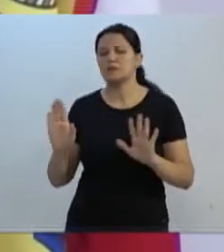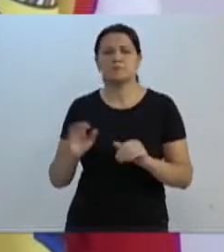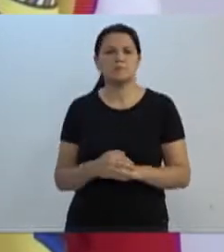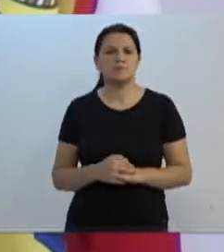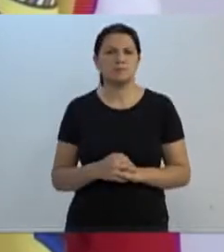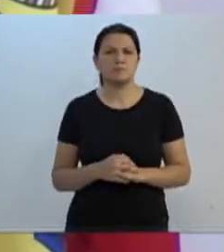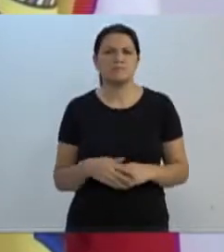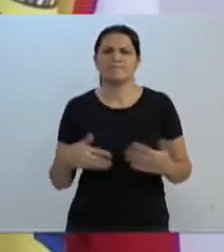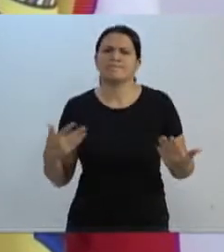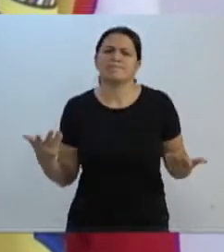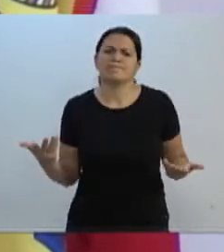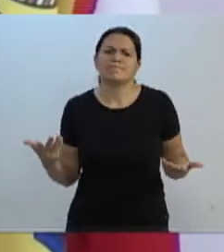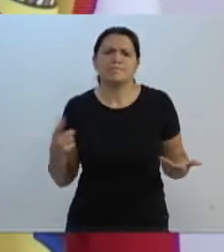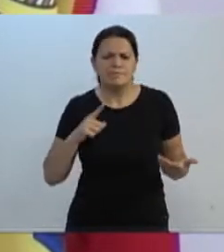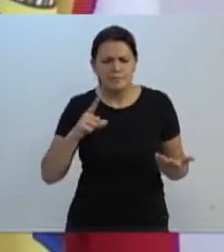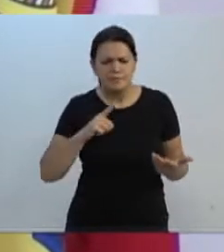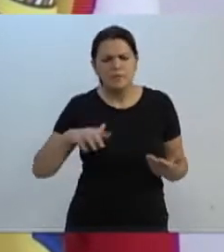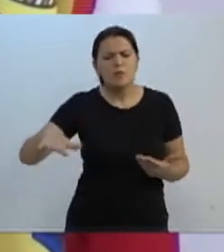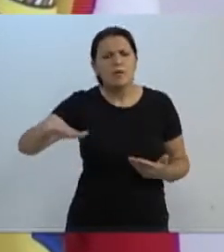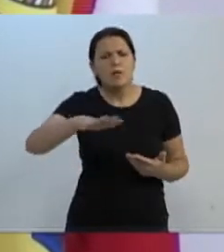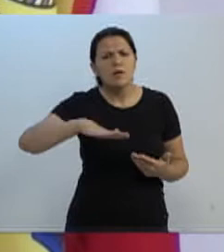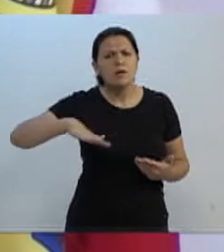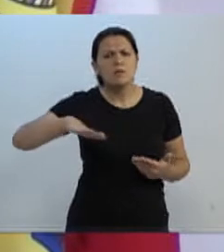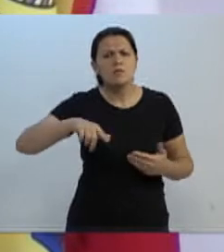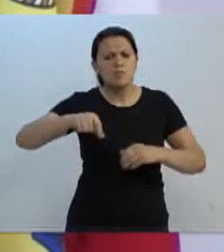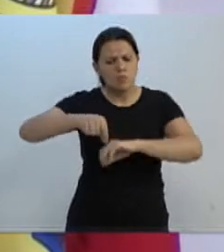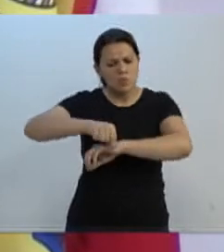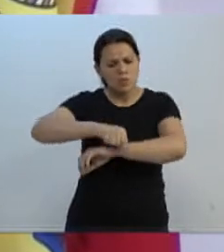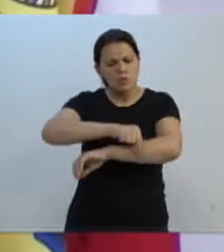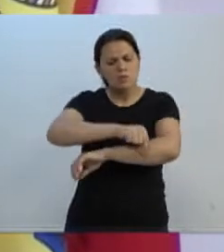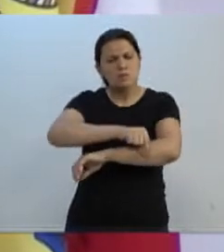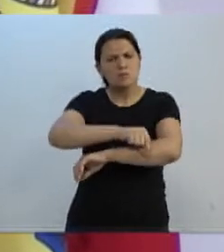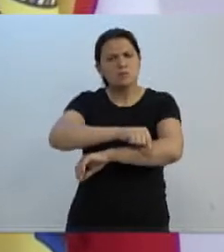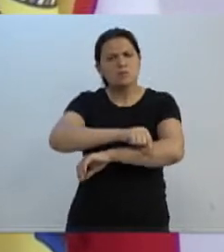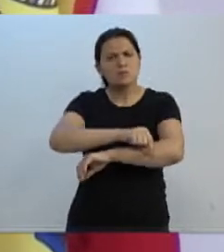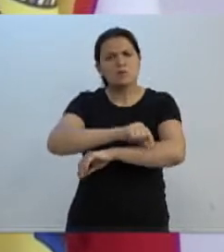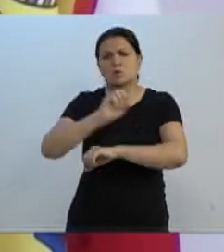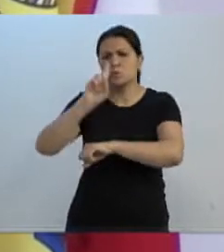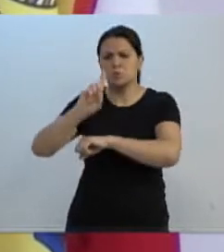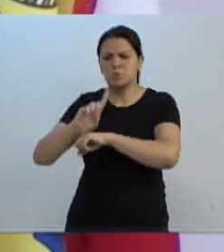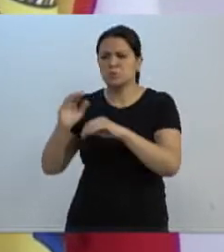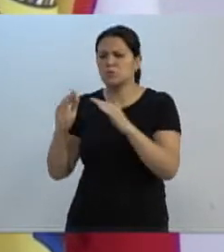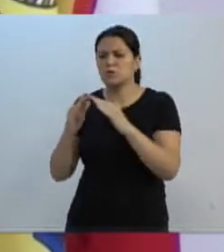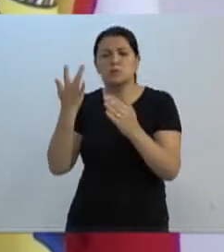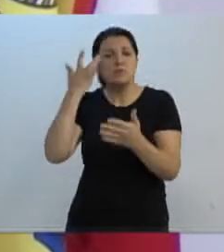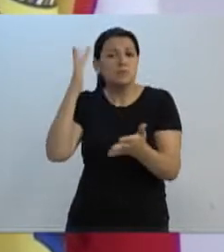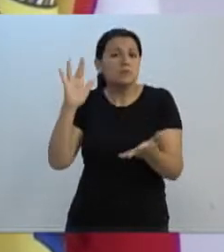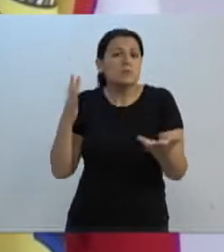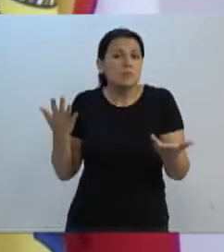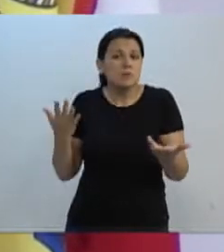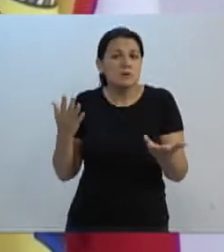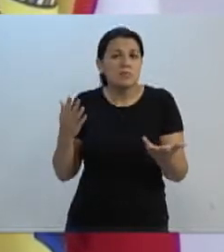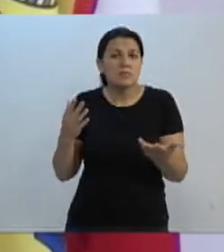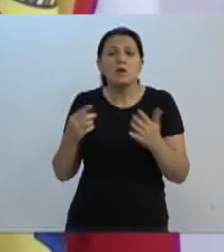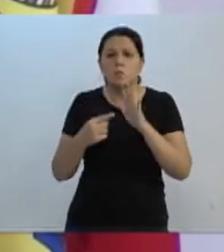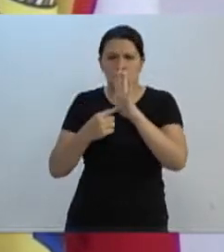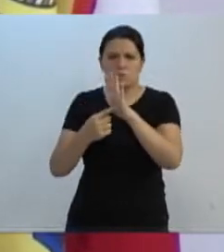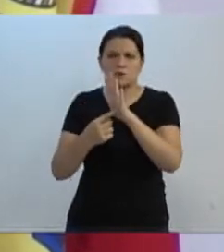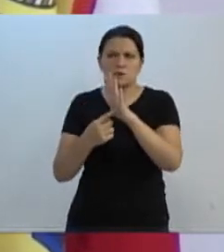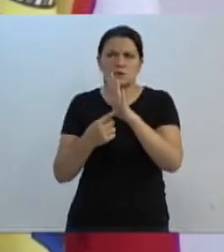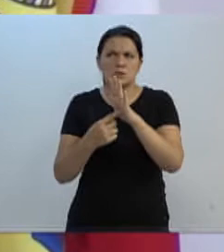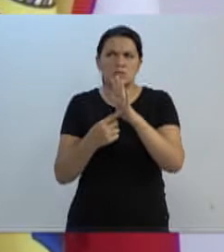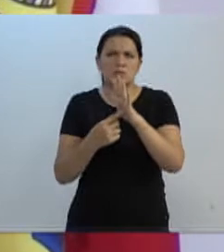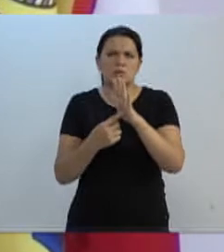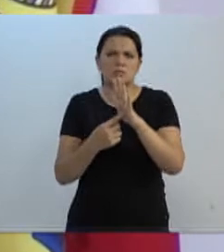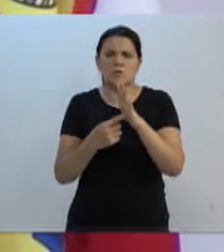fazer. Tem uma região, por exemplo, uma calçada que o morador nem sabia. Eu falei, olha, a partir de agora, mostrei para ele, inclusive, acho que